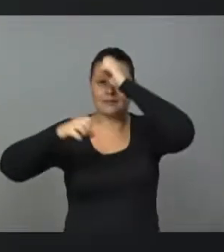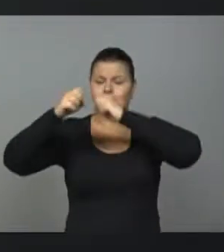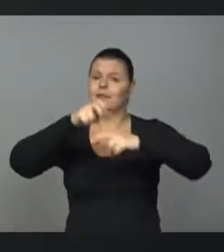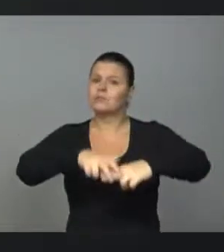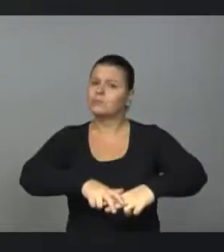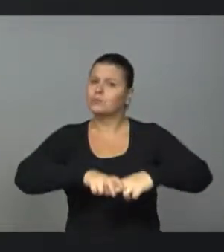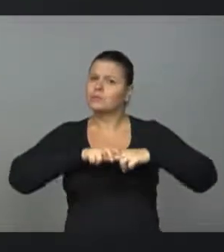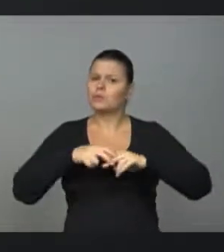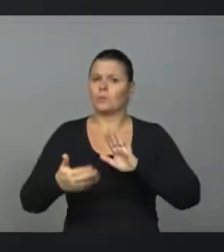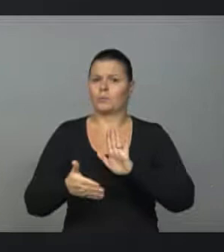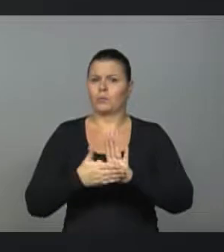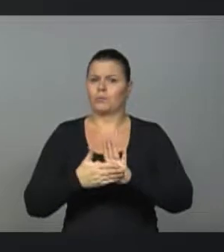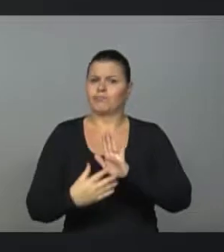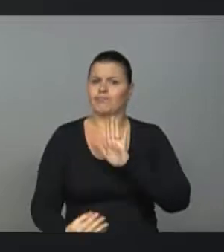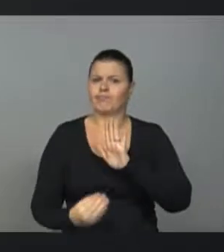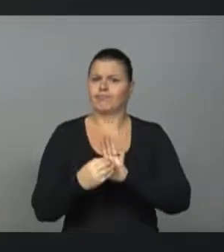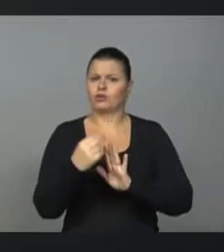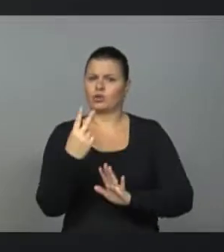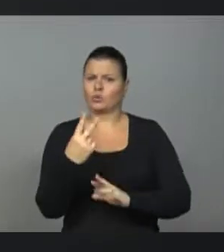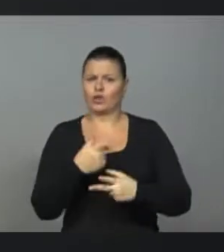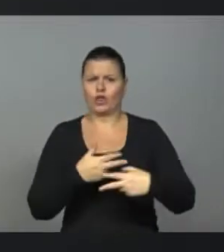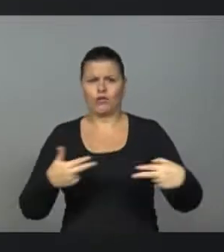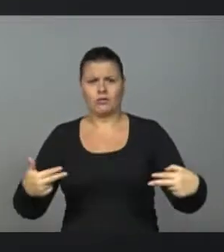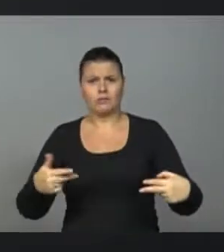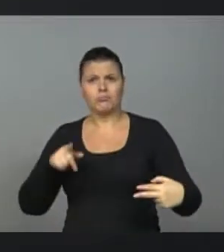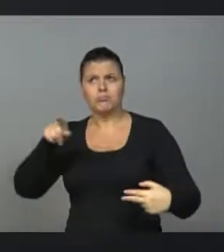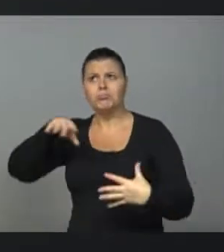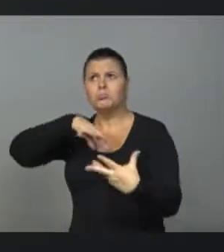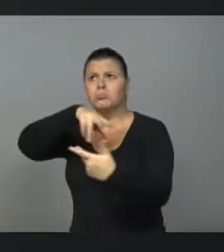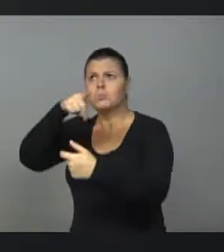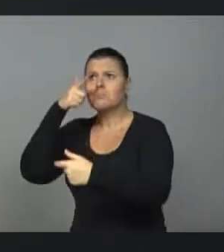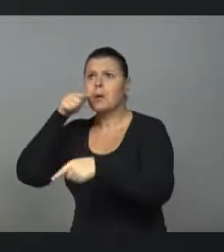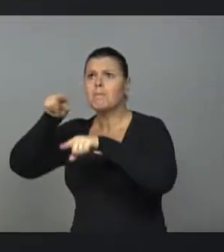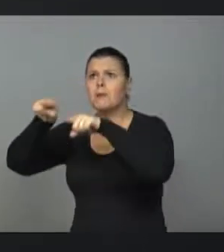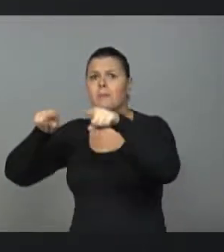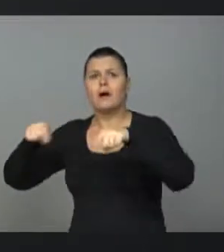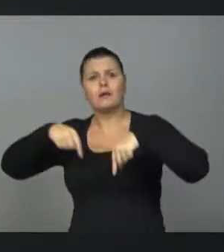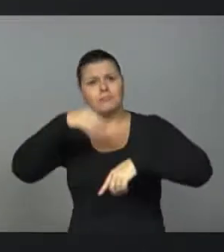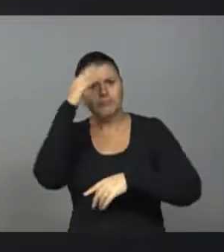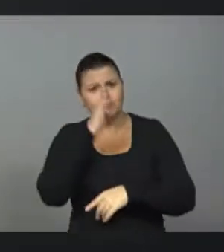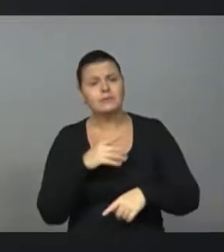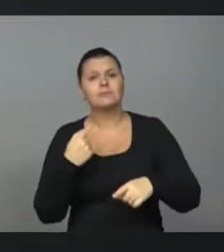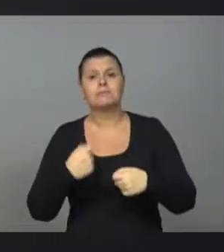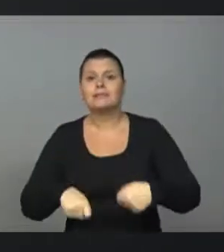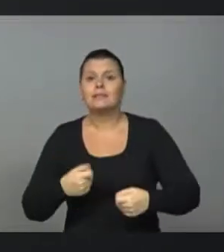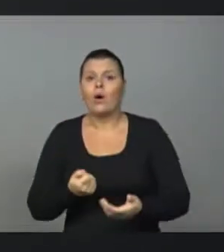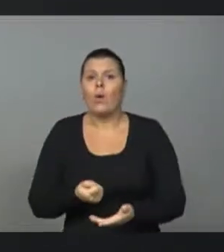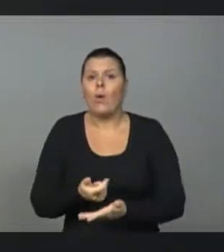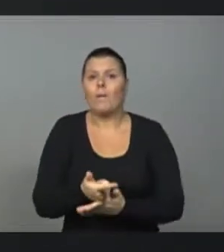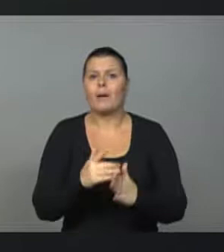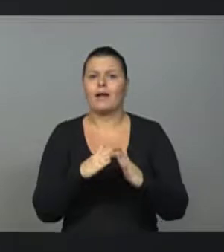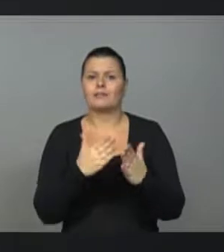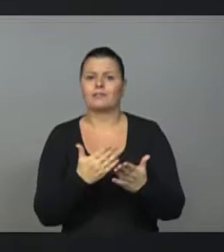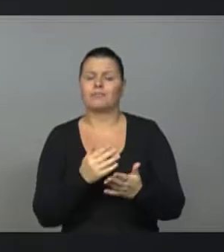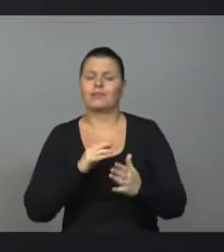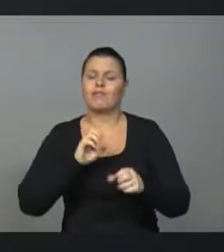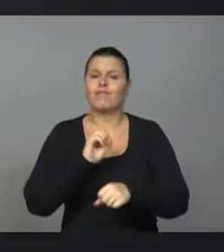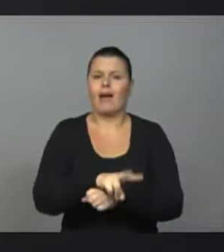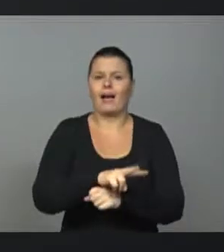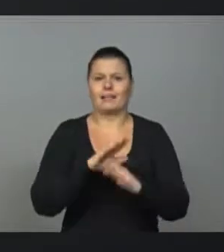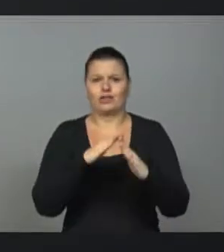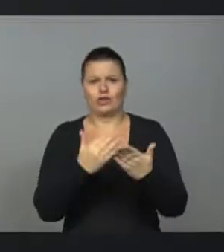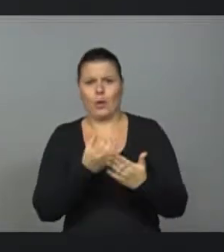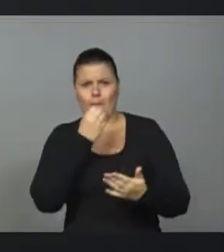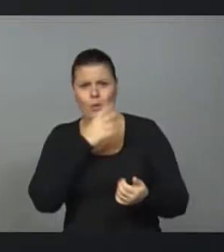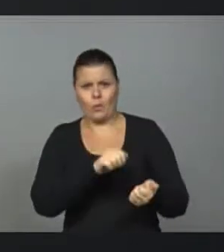propondo introduzir duas novidades que já deram certo no mundo e mesmo aqui no Brasil. Uma delas, a compra de vagas em escolas de boa qualidade. Se o IDEB do Rio Grande do Sul,